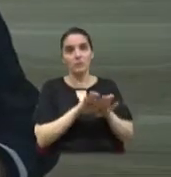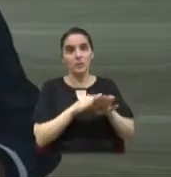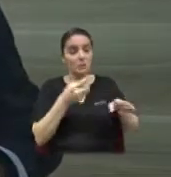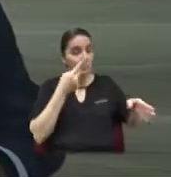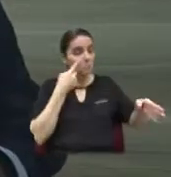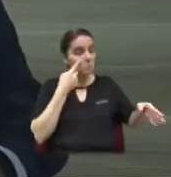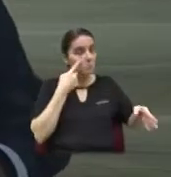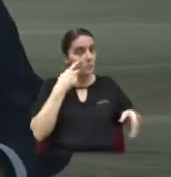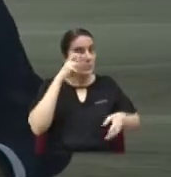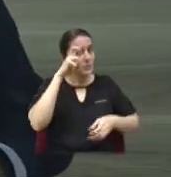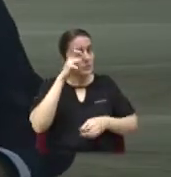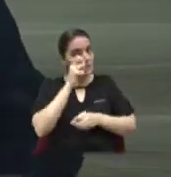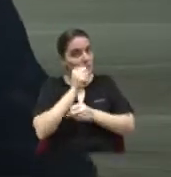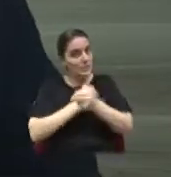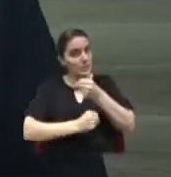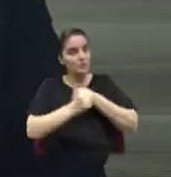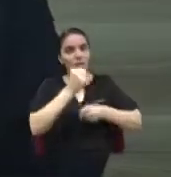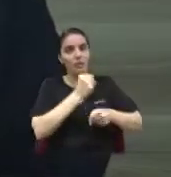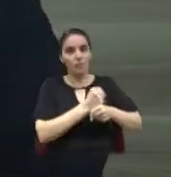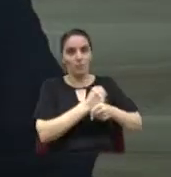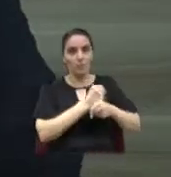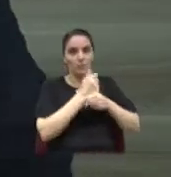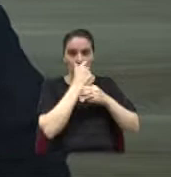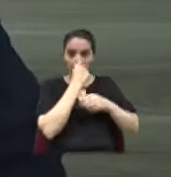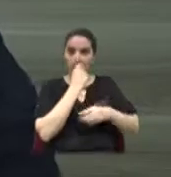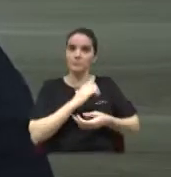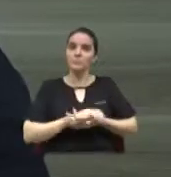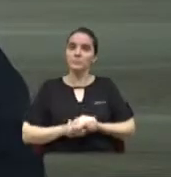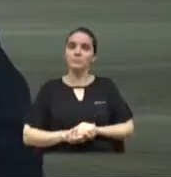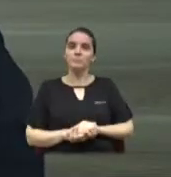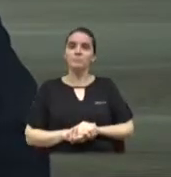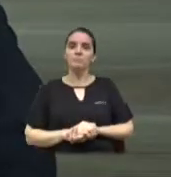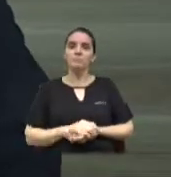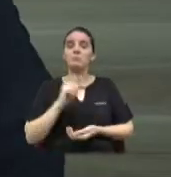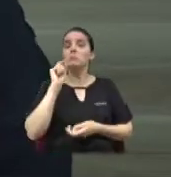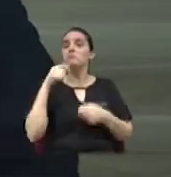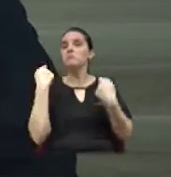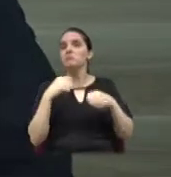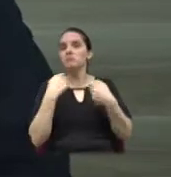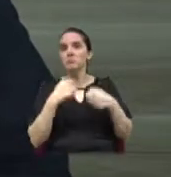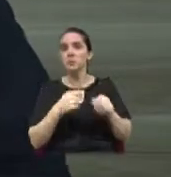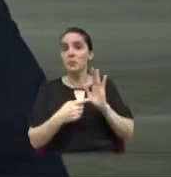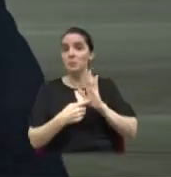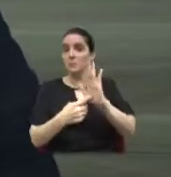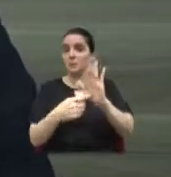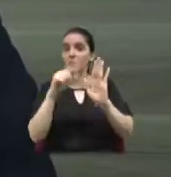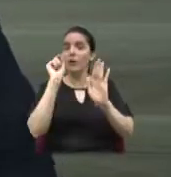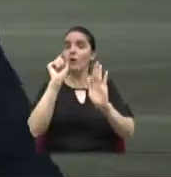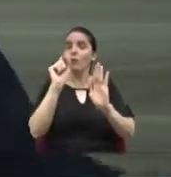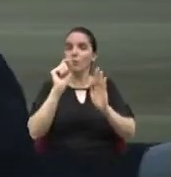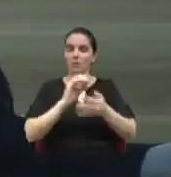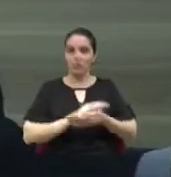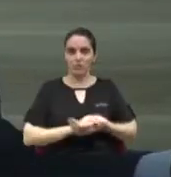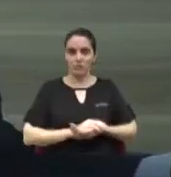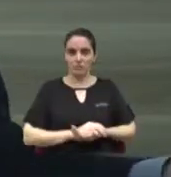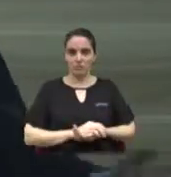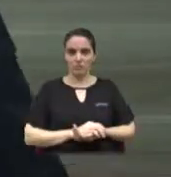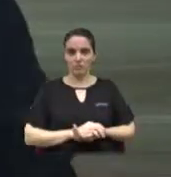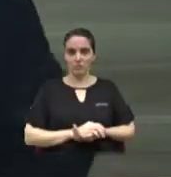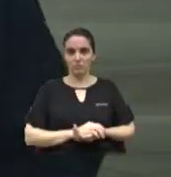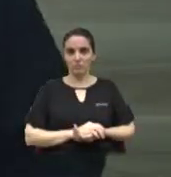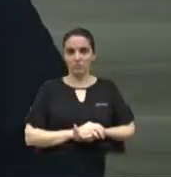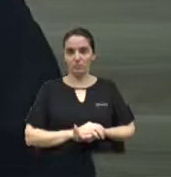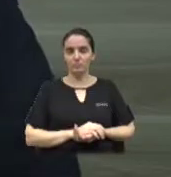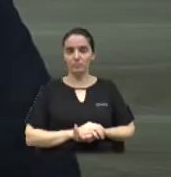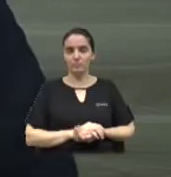cinco anos em cima dessa granja. O que a gente precisa mostrar é que realmente não é uma questão de achismo,